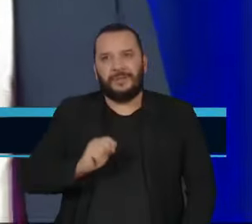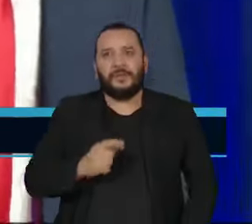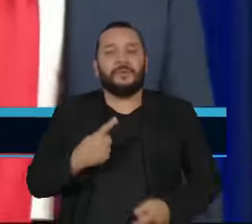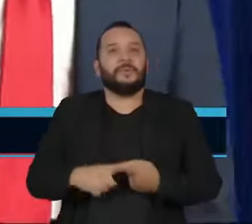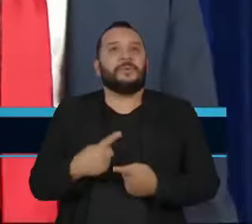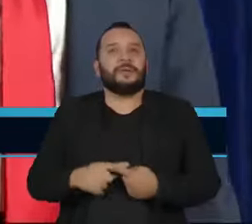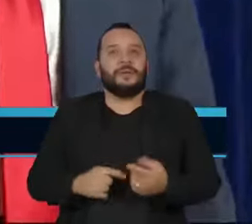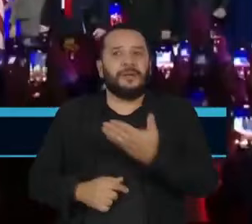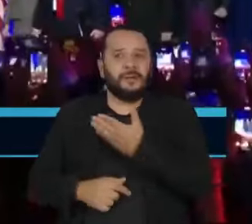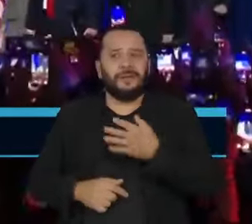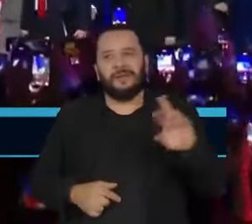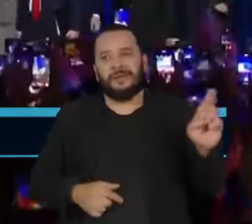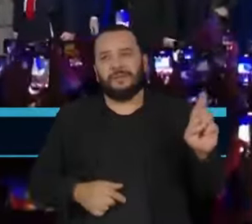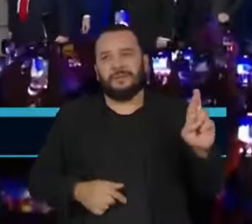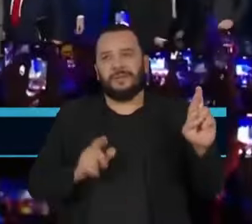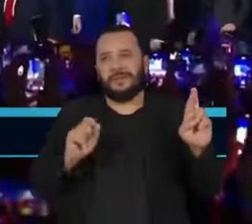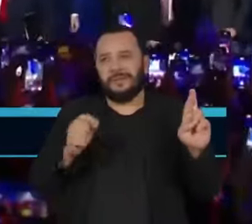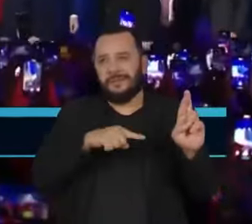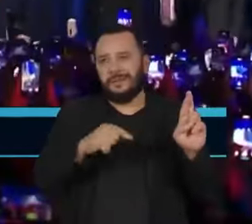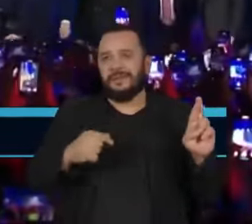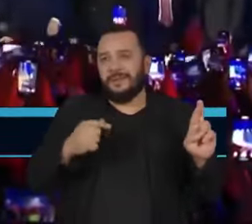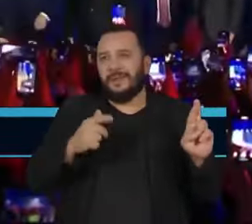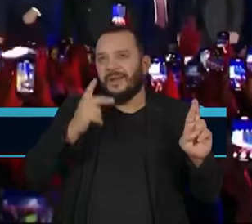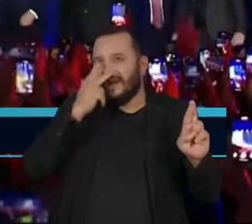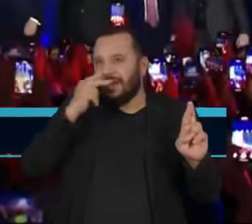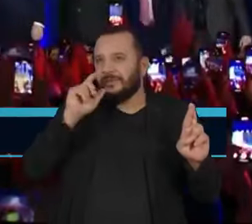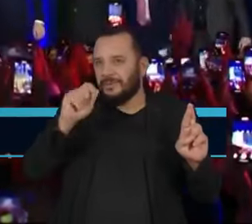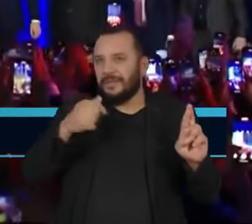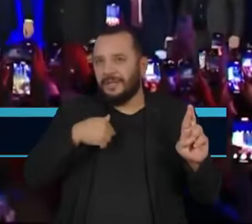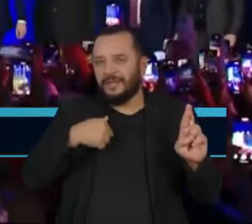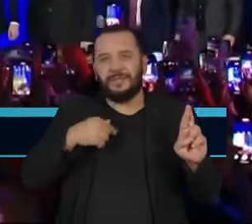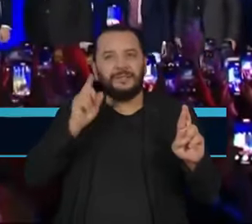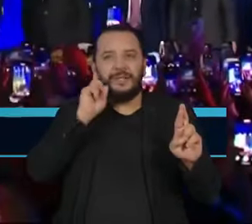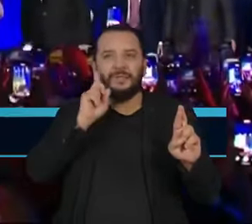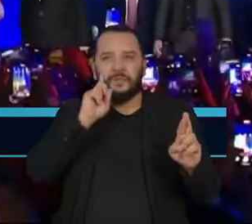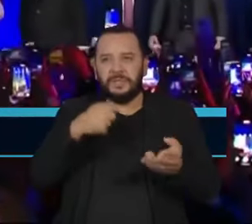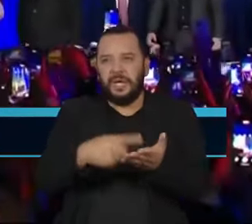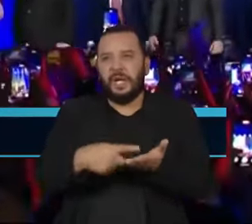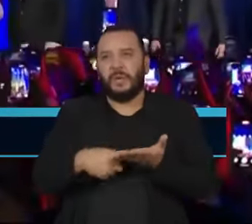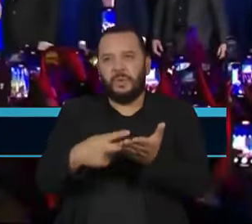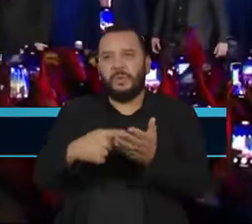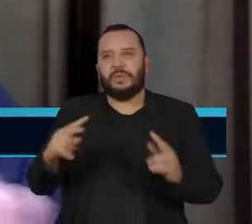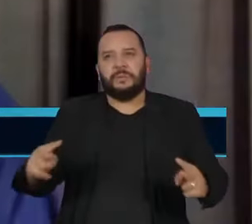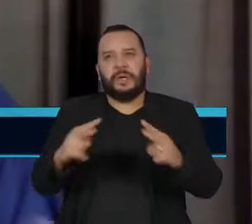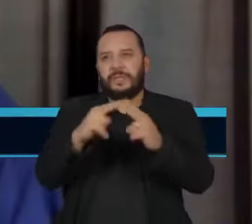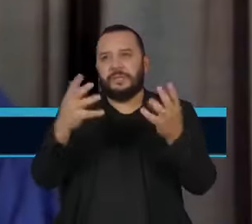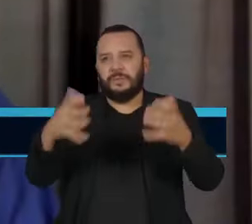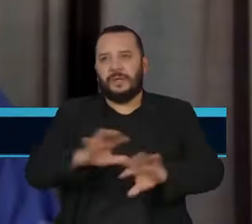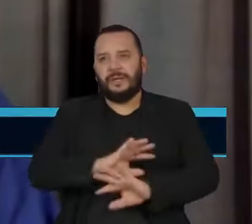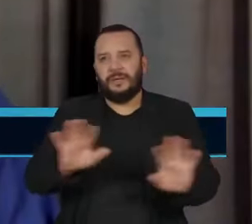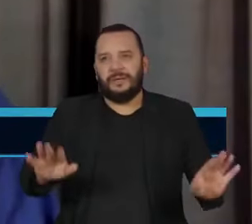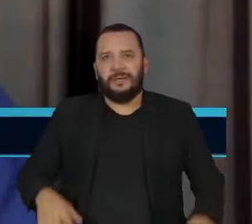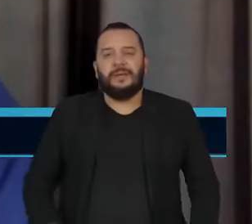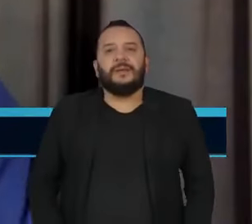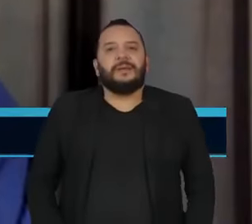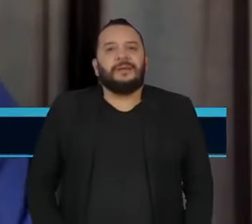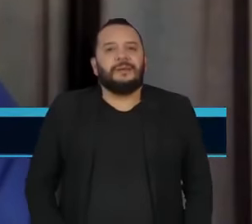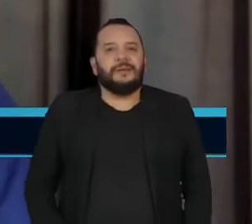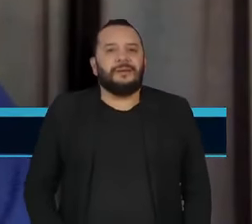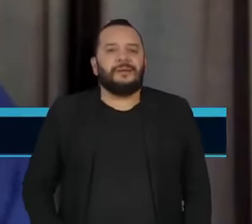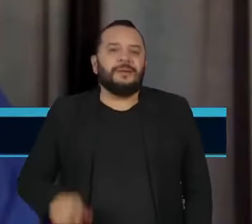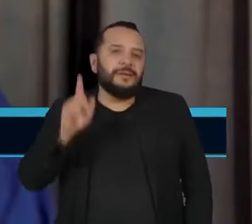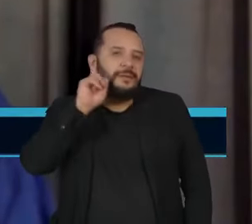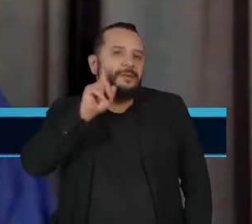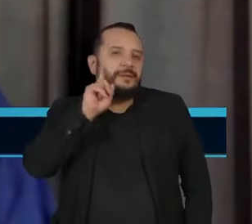republicano deve retirar mais uma vez os Estados Unidos do Acordo de Paris. A saída dos Estados Unidos vai abrir